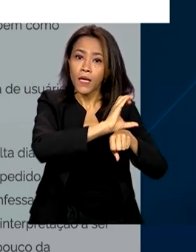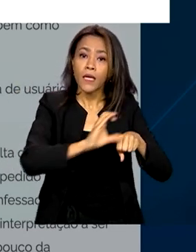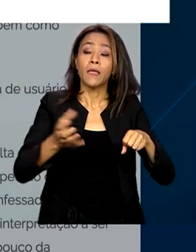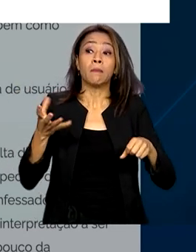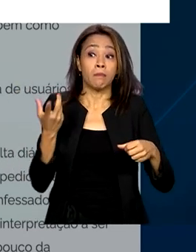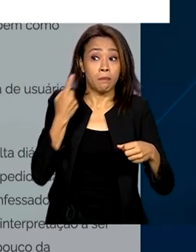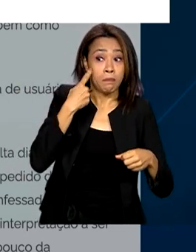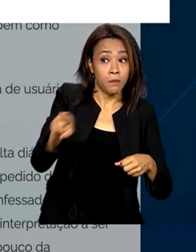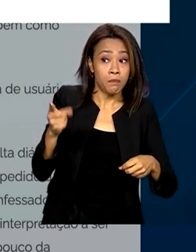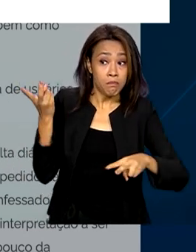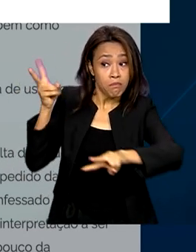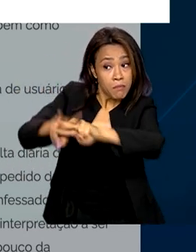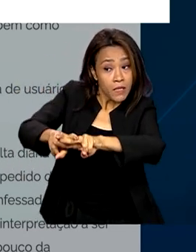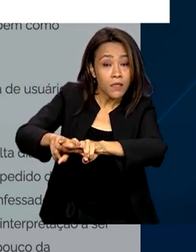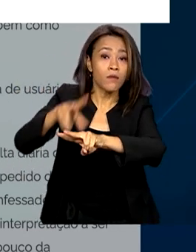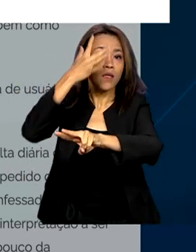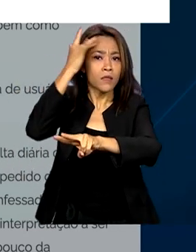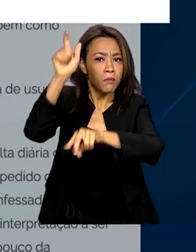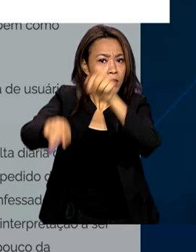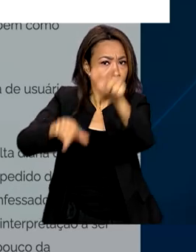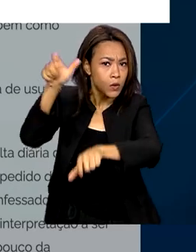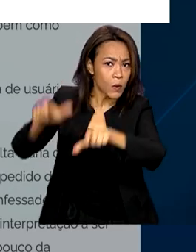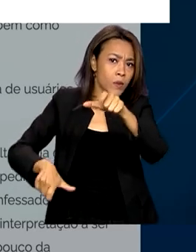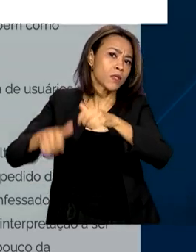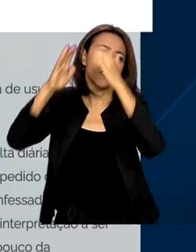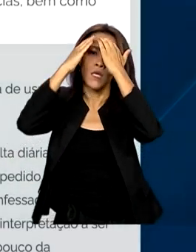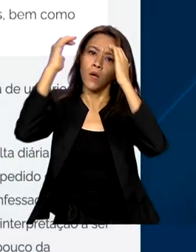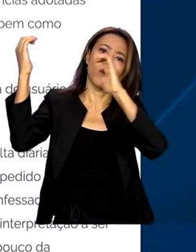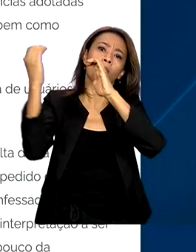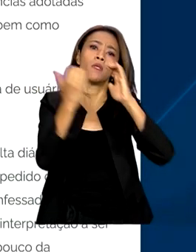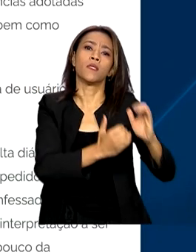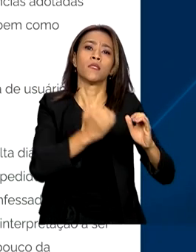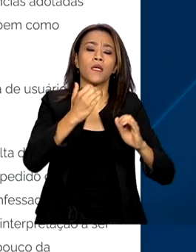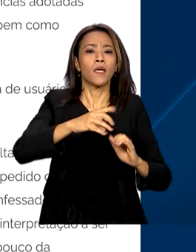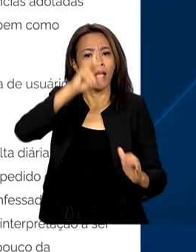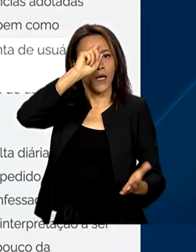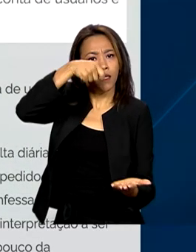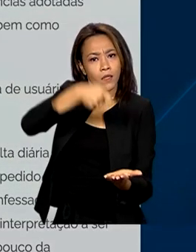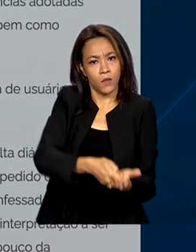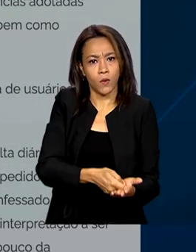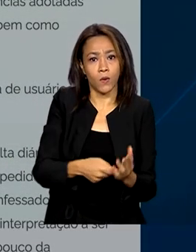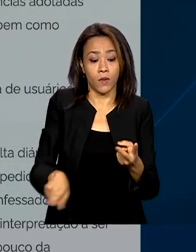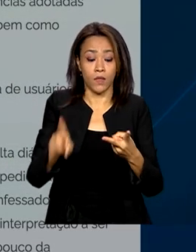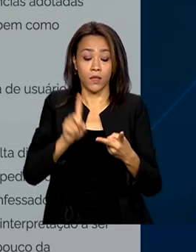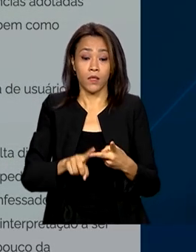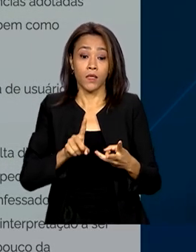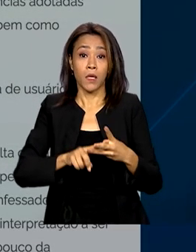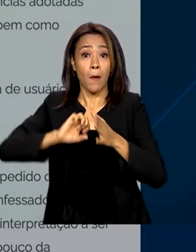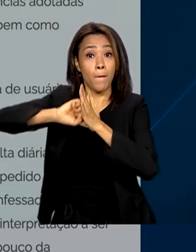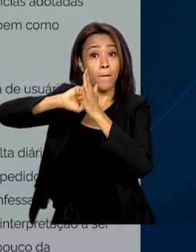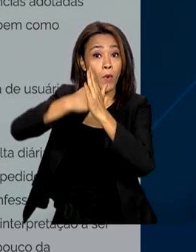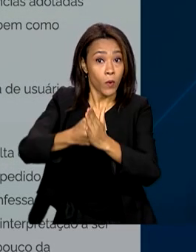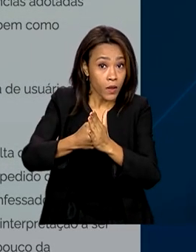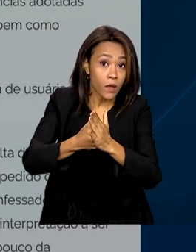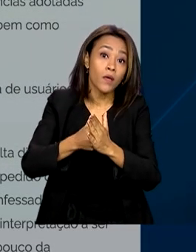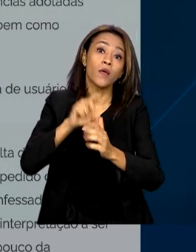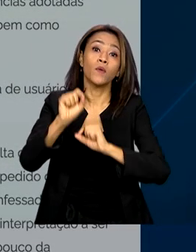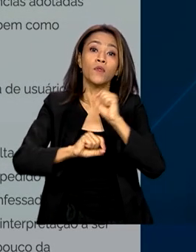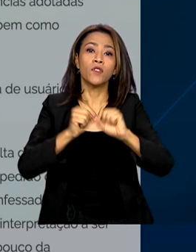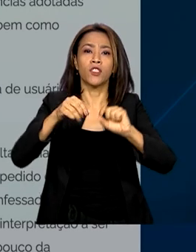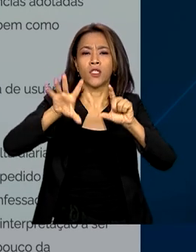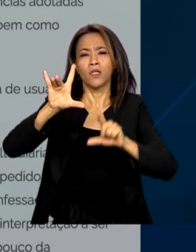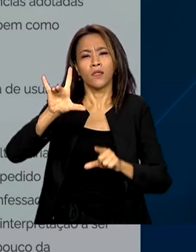flagrante de todos aqueles que desobedecerem as decisões. Bloqueio de contas no Telegram de